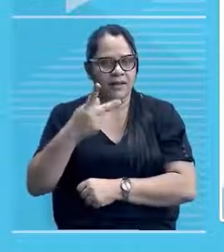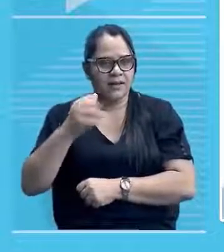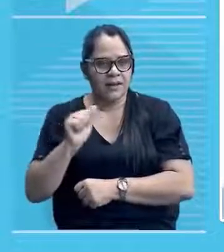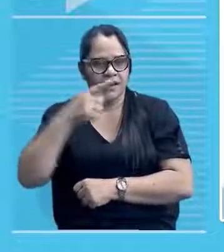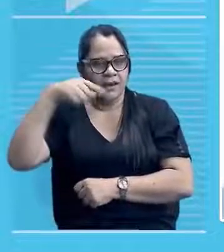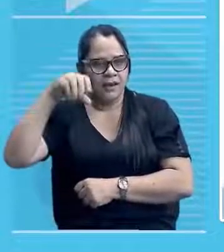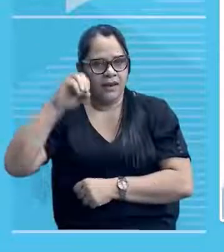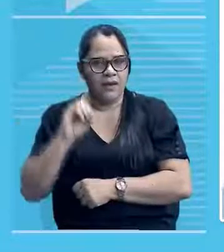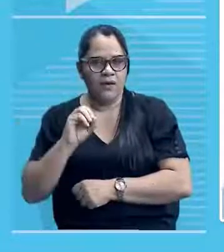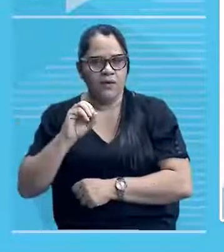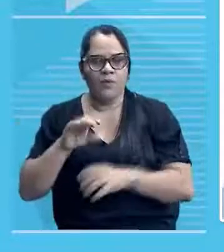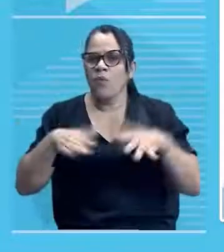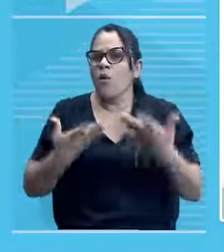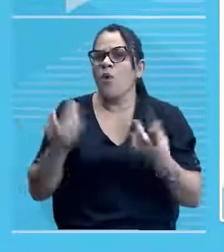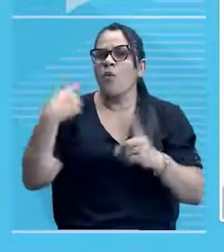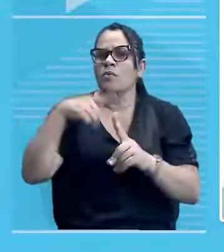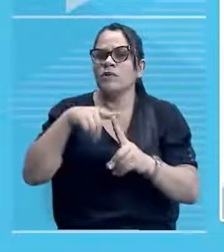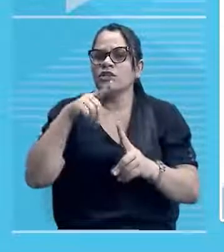objetivo?